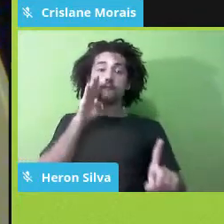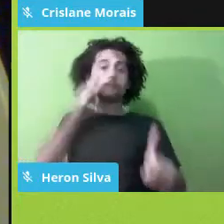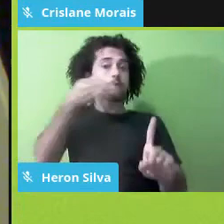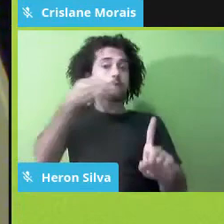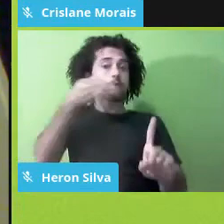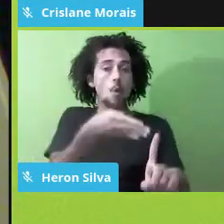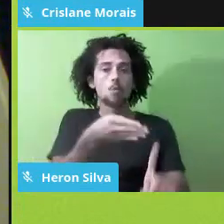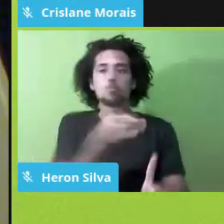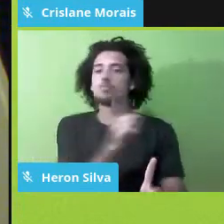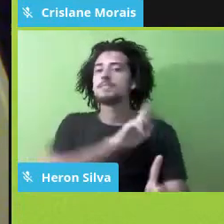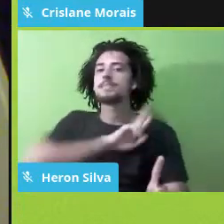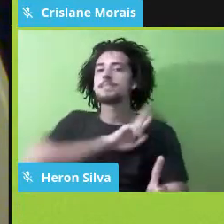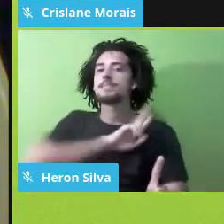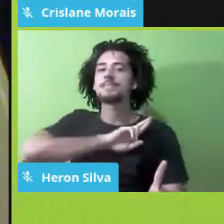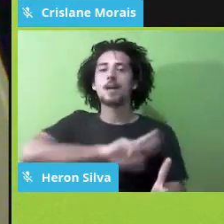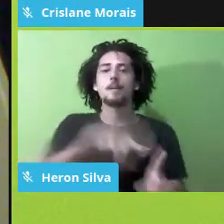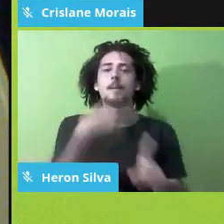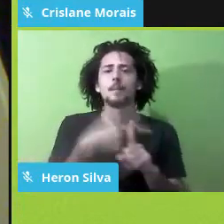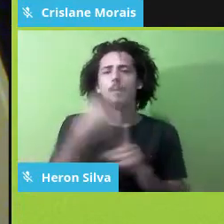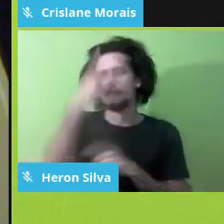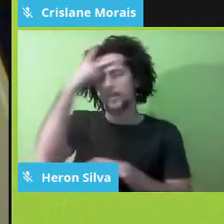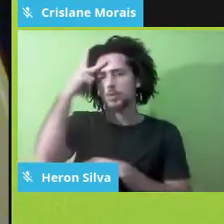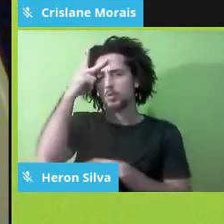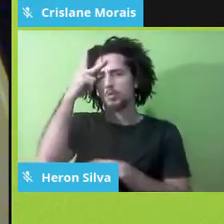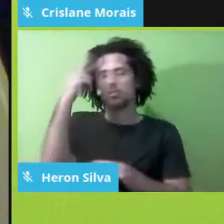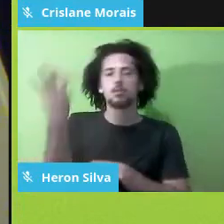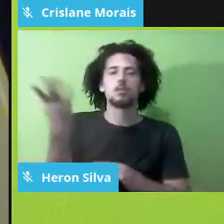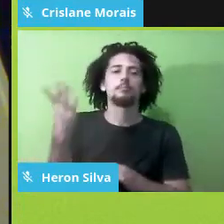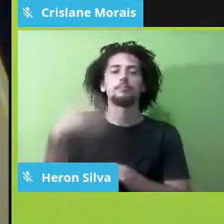como é o caso dos agnósticos e dos ateus.